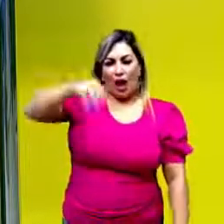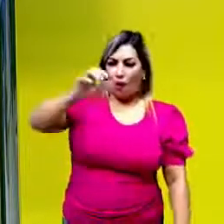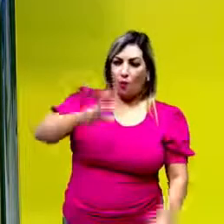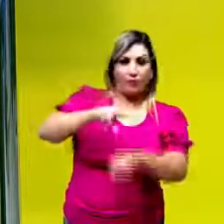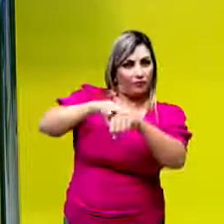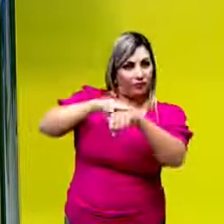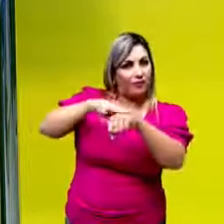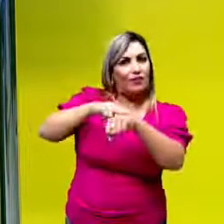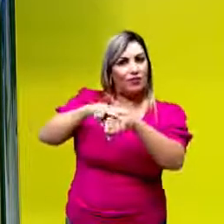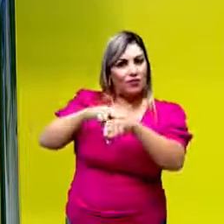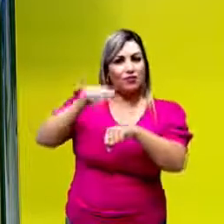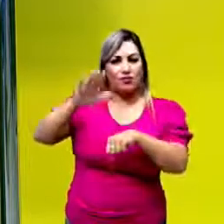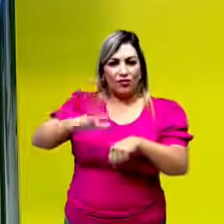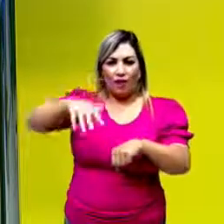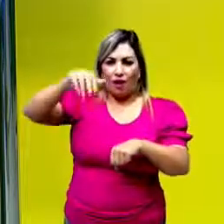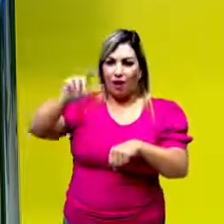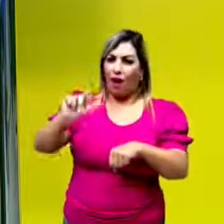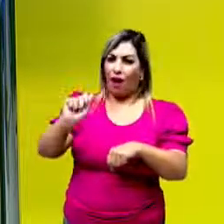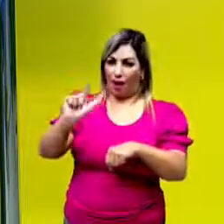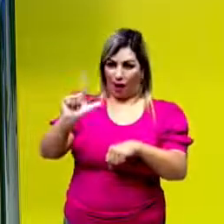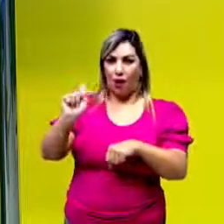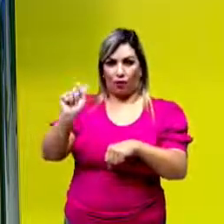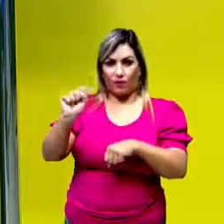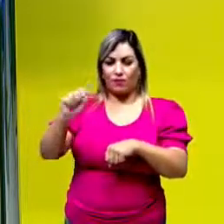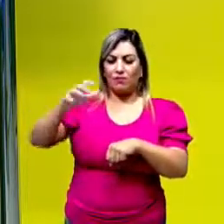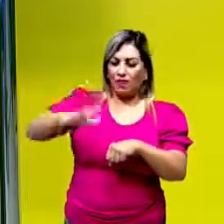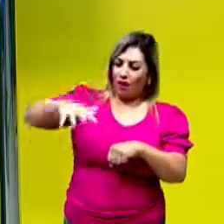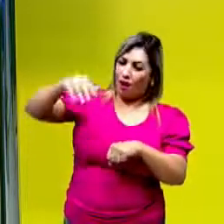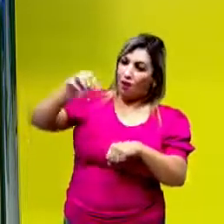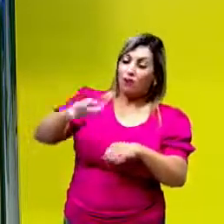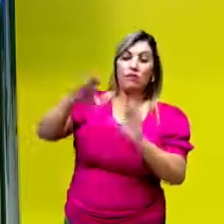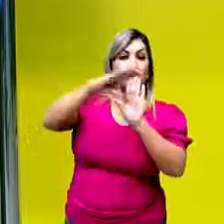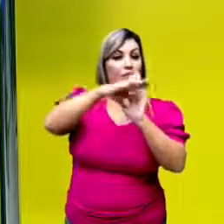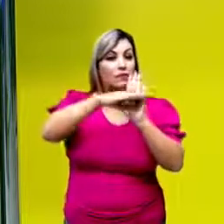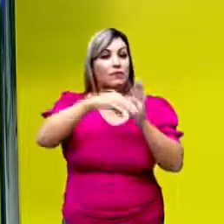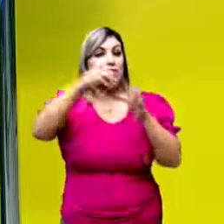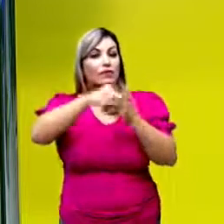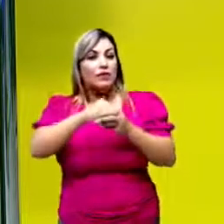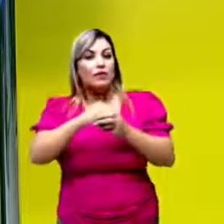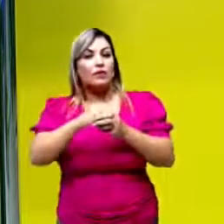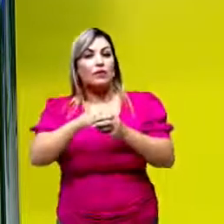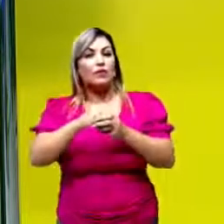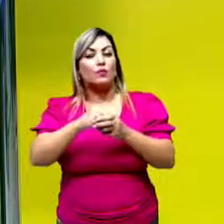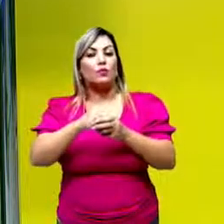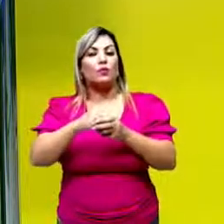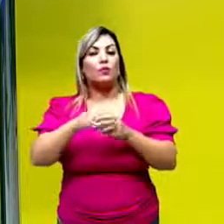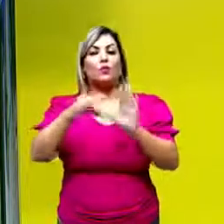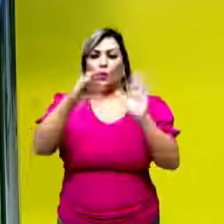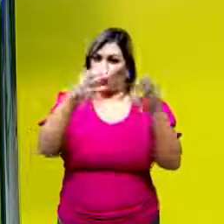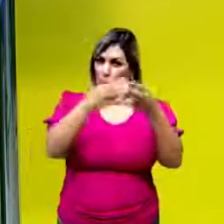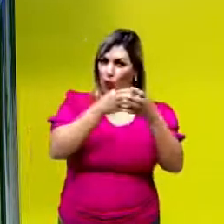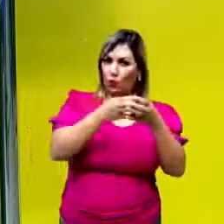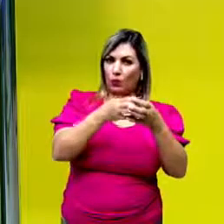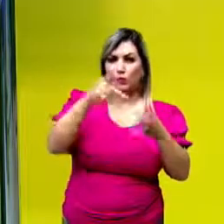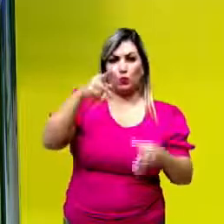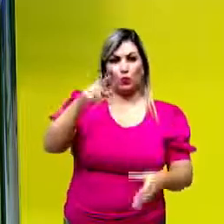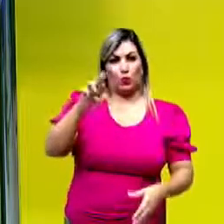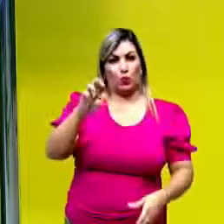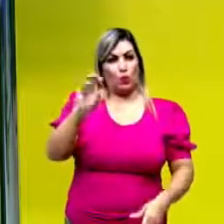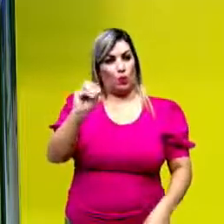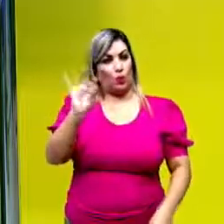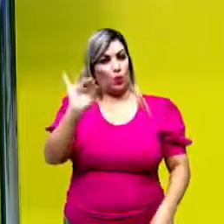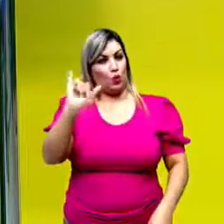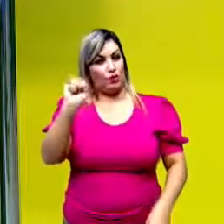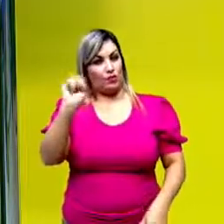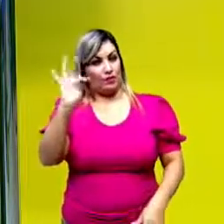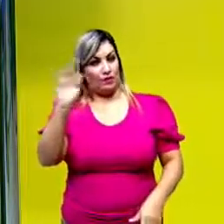verde. As algas verdes, então, estão classificadas no reino, ou melhor, no grupo dos protistas, ok?